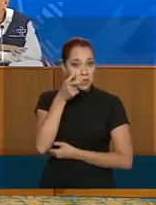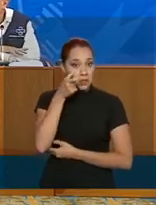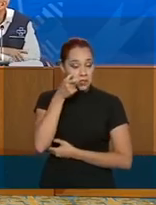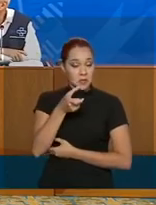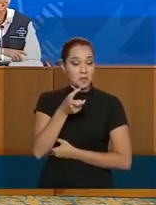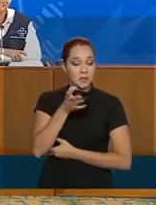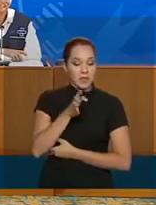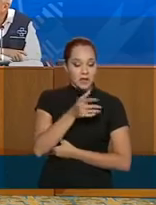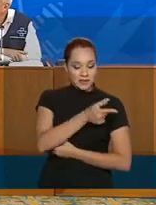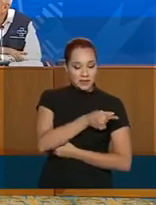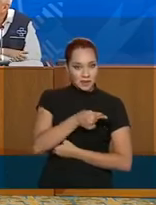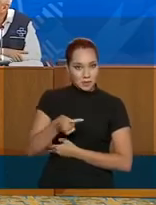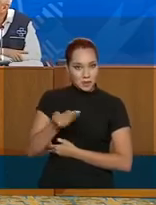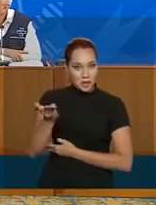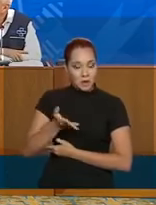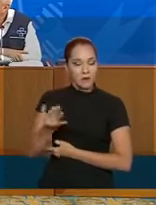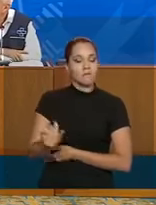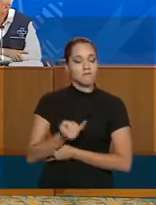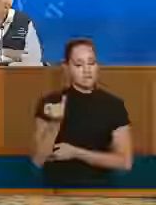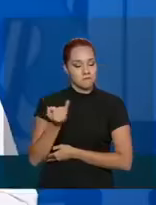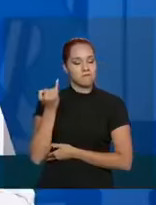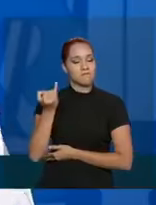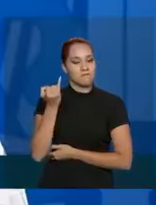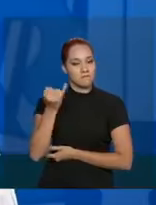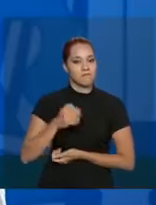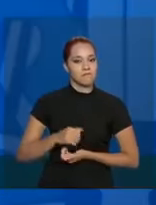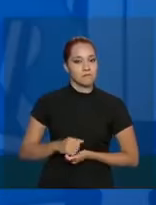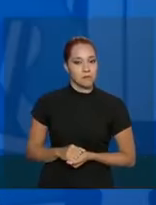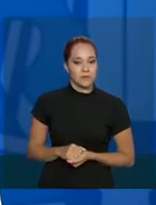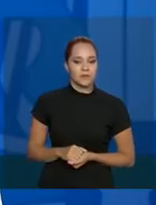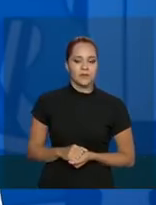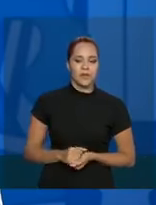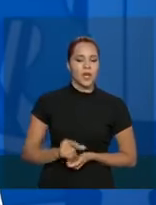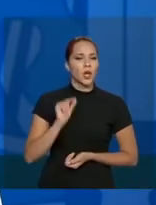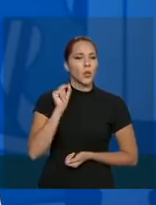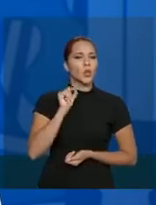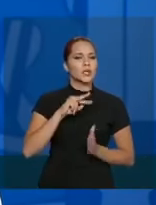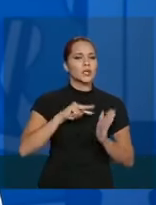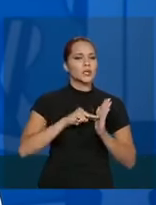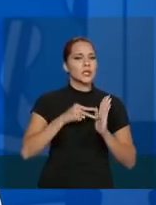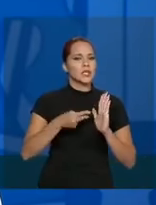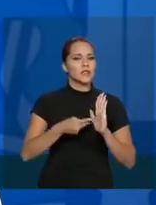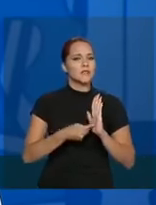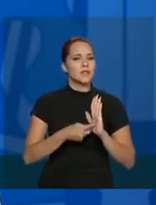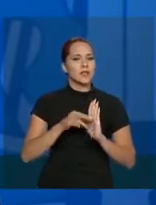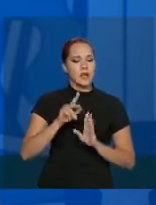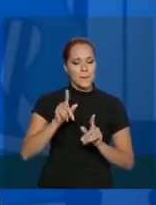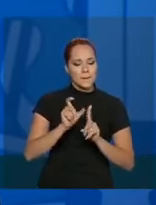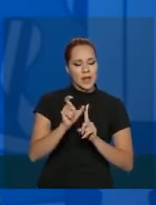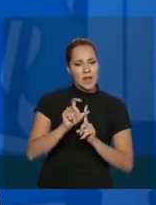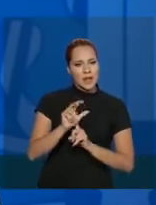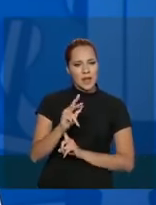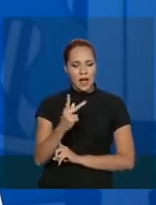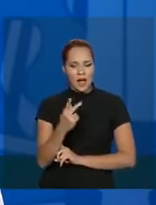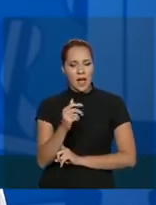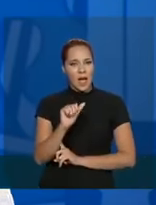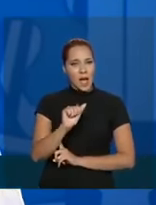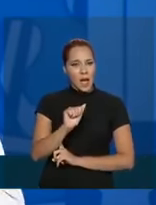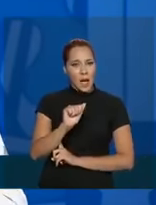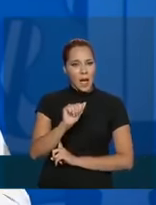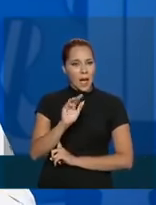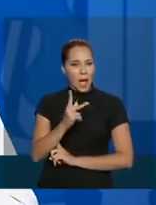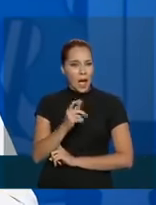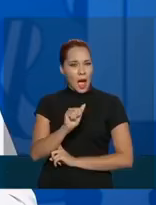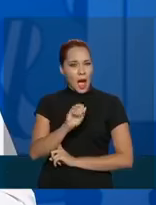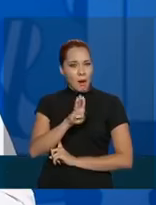semana foi importante. O que significa habilitar leitos? Às vezes as